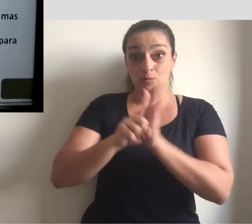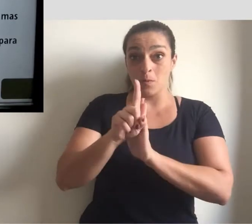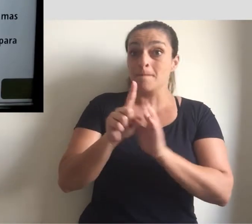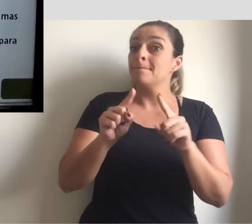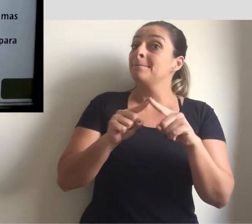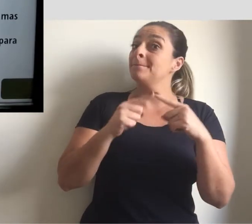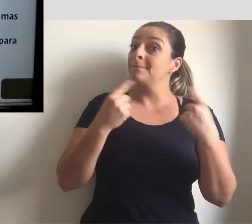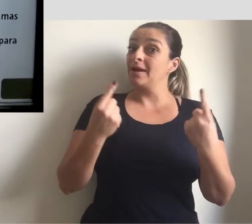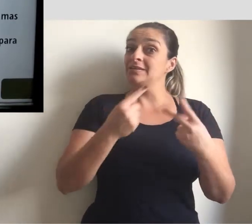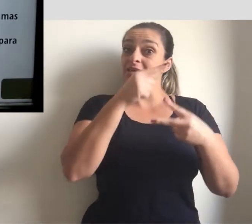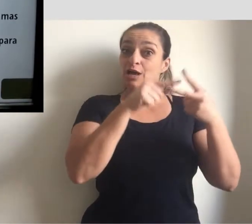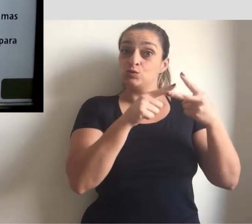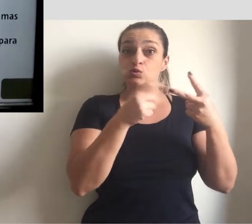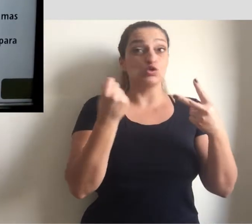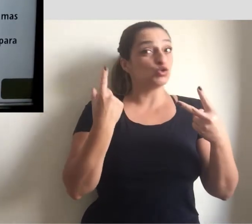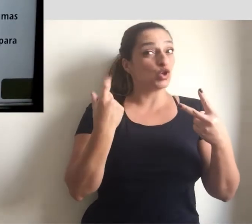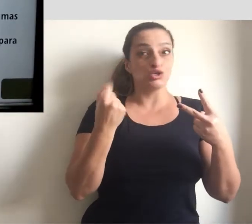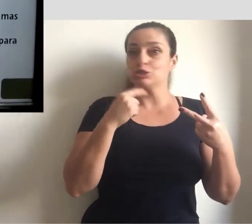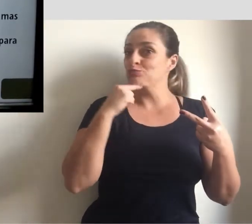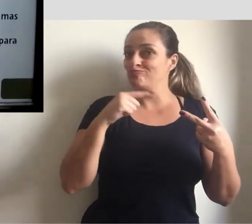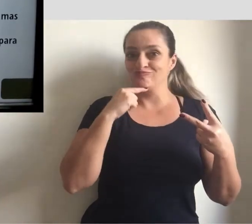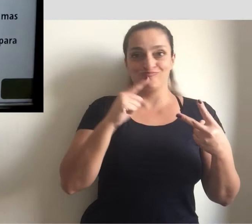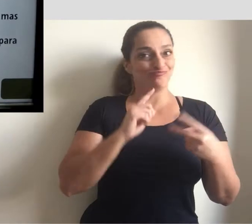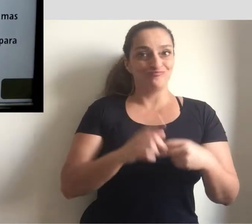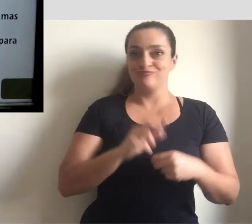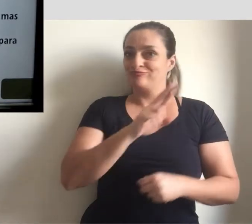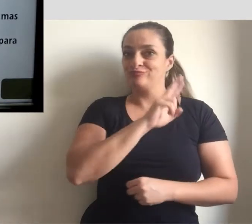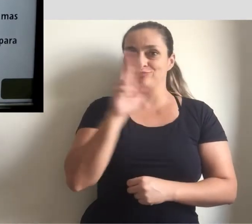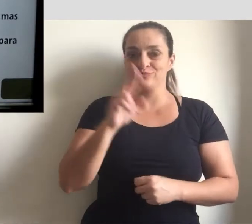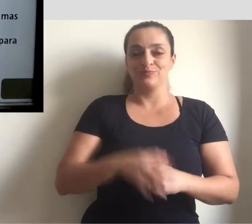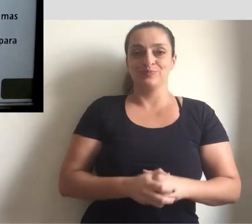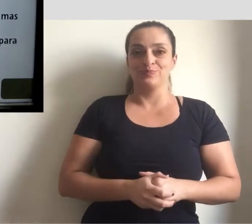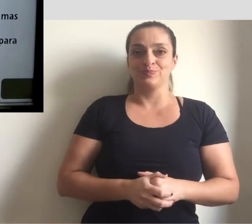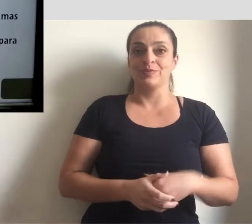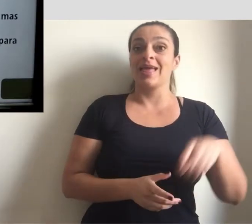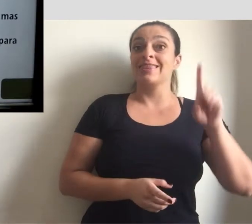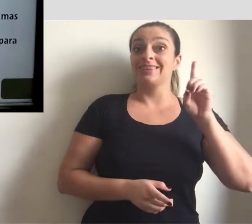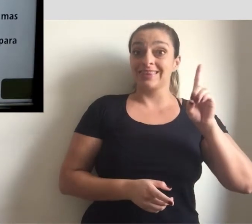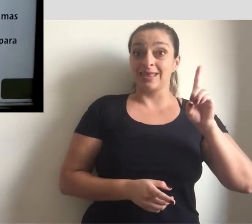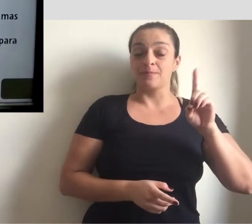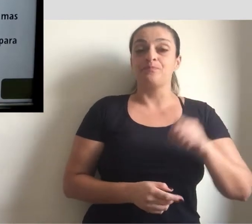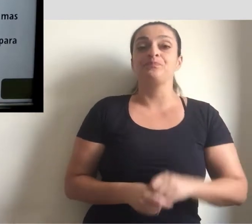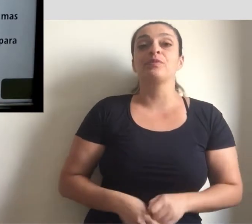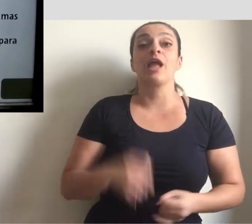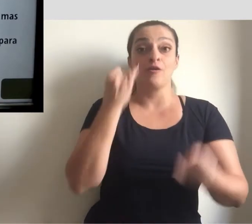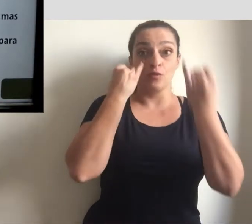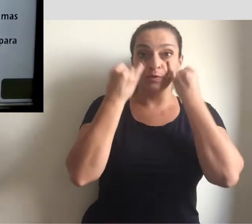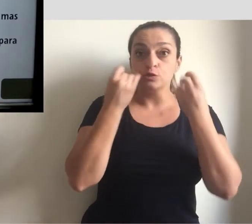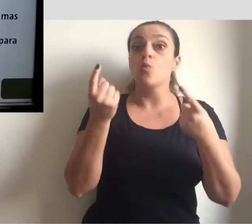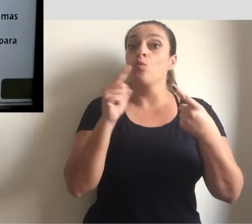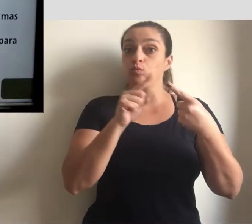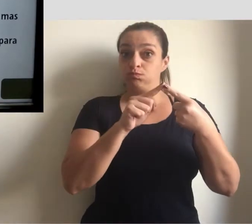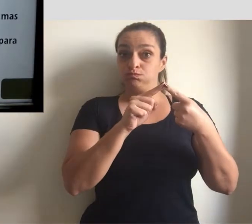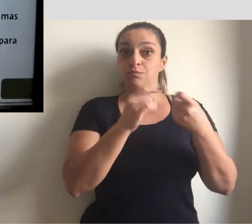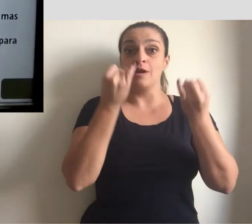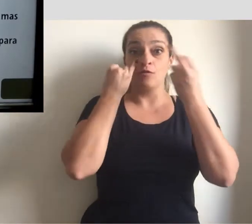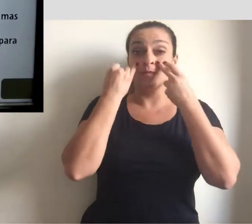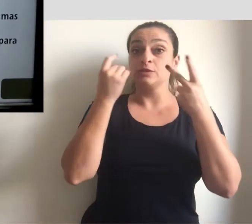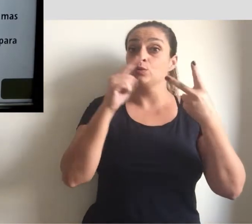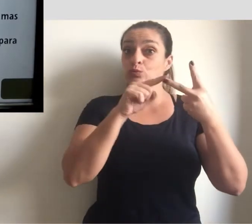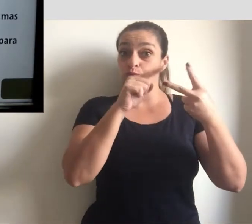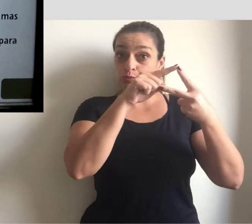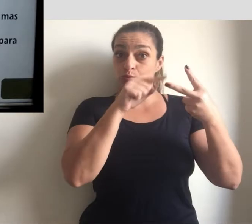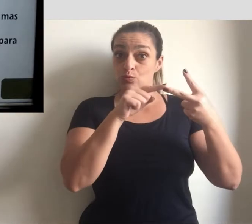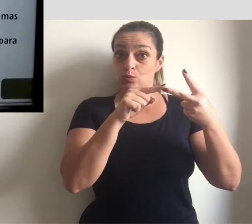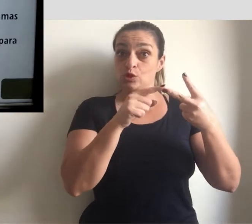mas nenhuma delas sozinha é suficiente. Letra D. Tanto a informação 1 quanto a informação 2